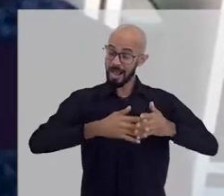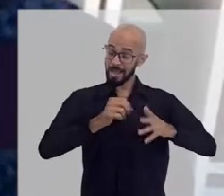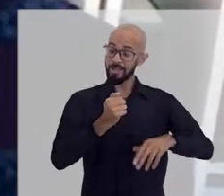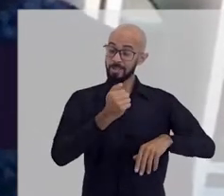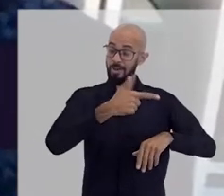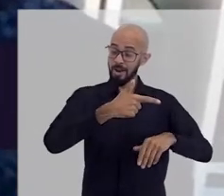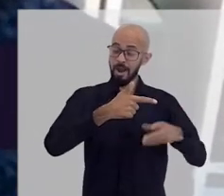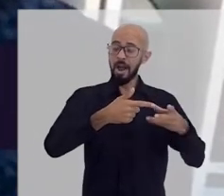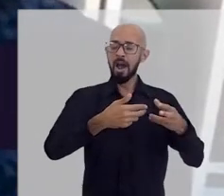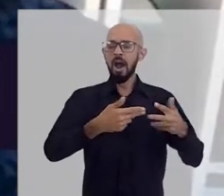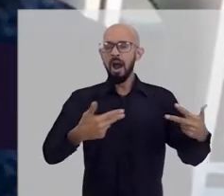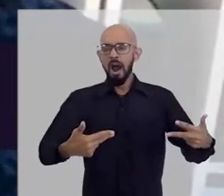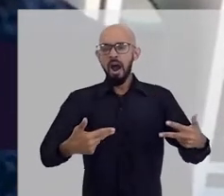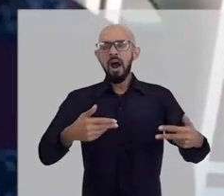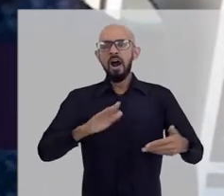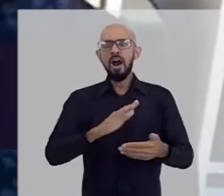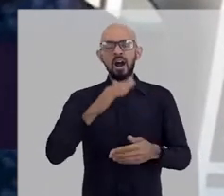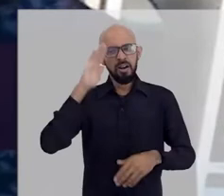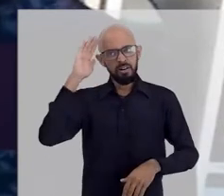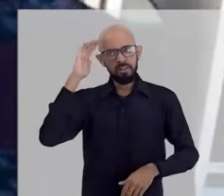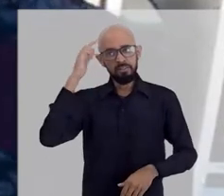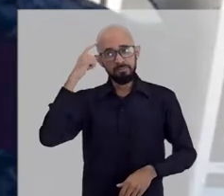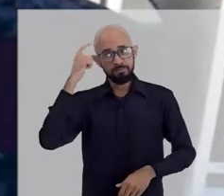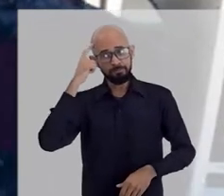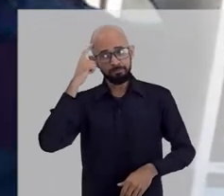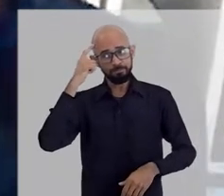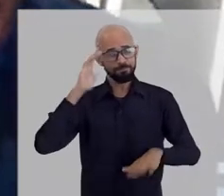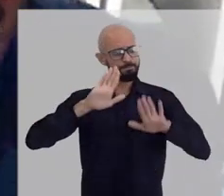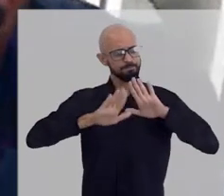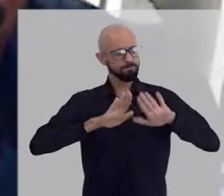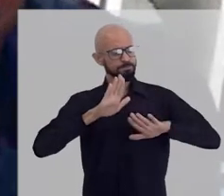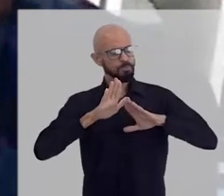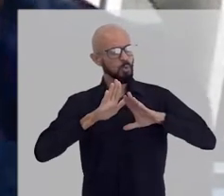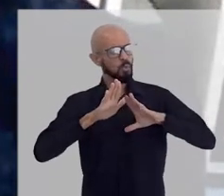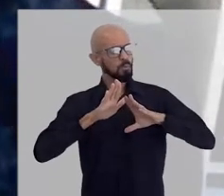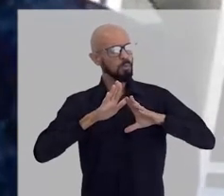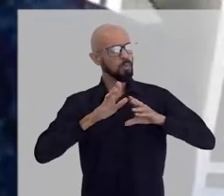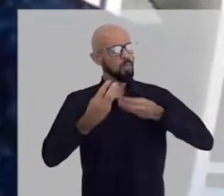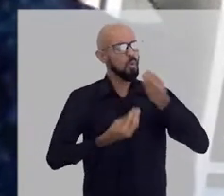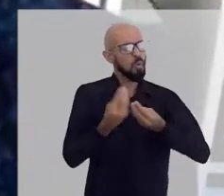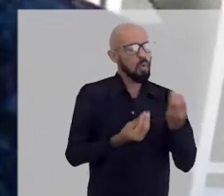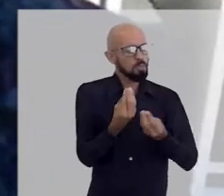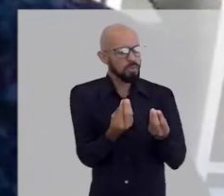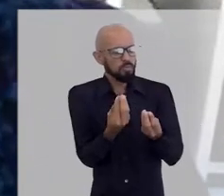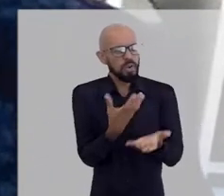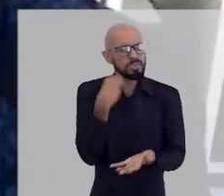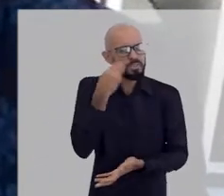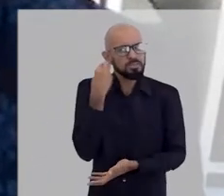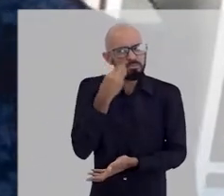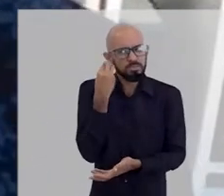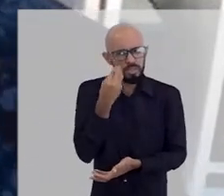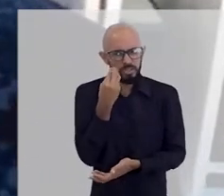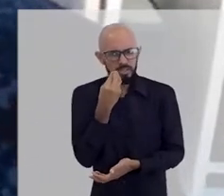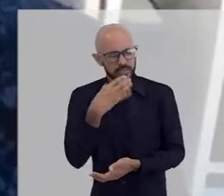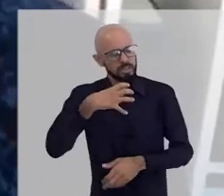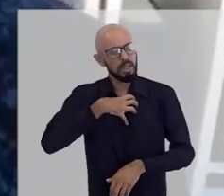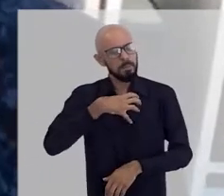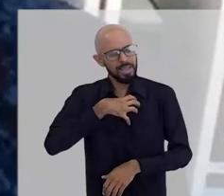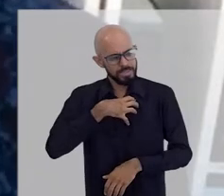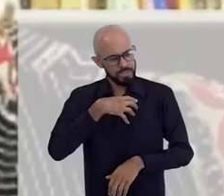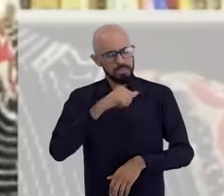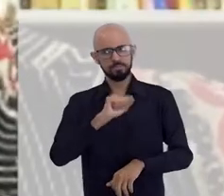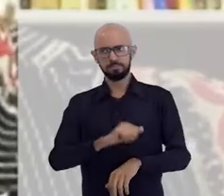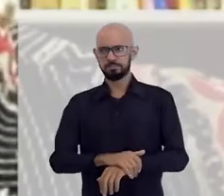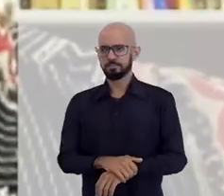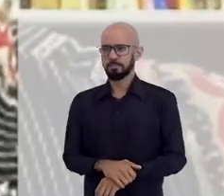pessoas imaginam. Como foi a sua experiência, tem sido a sua experiência de Bahia ao longo do